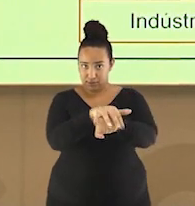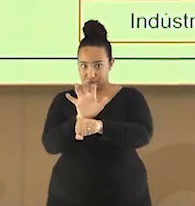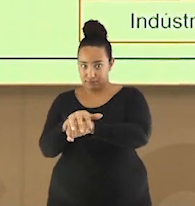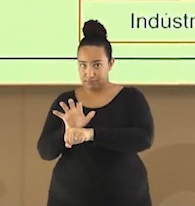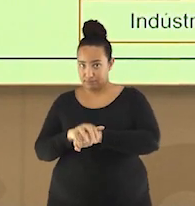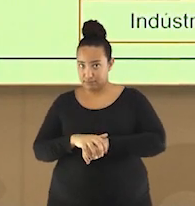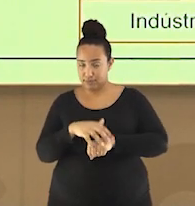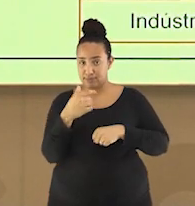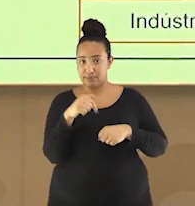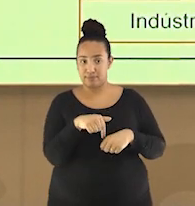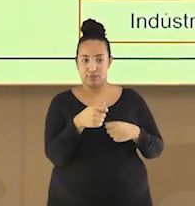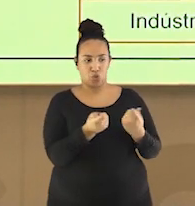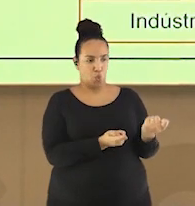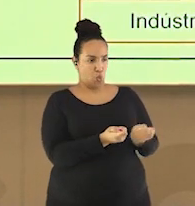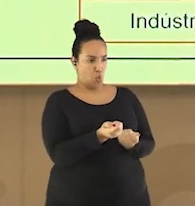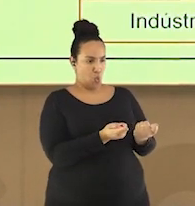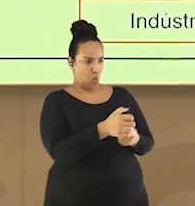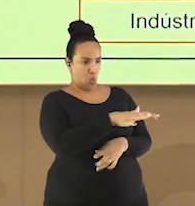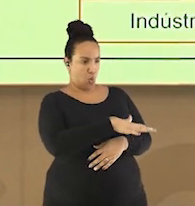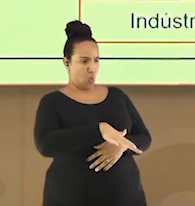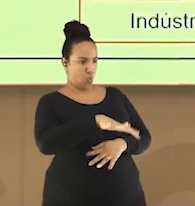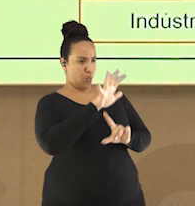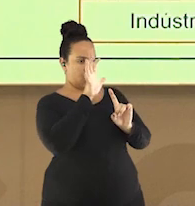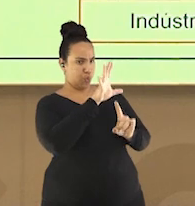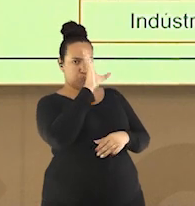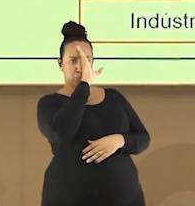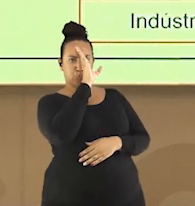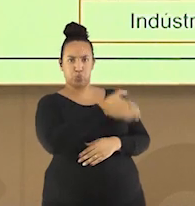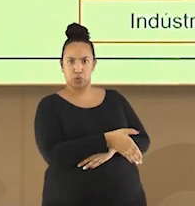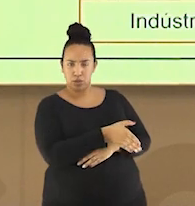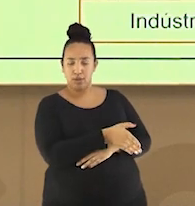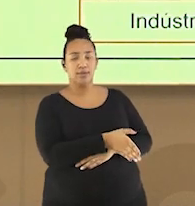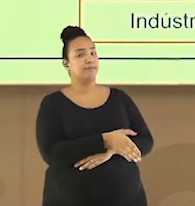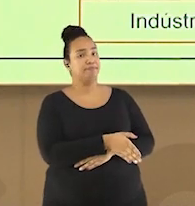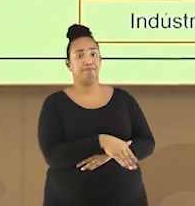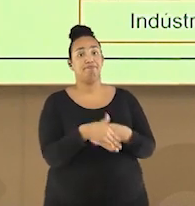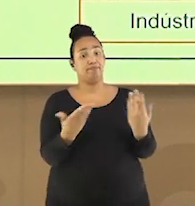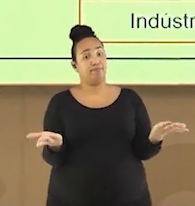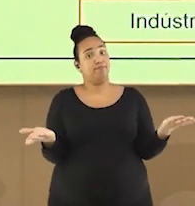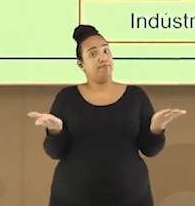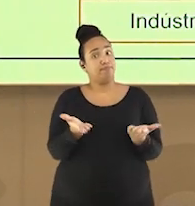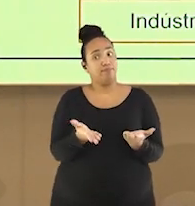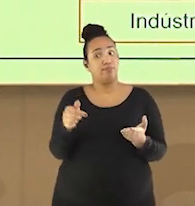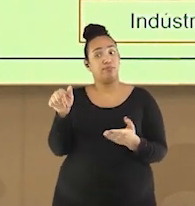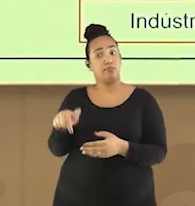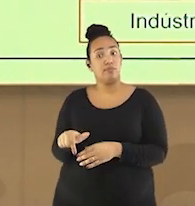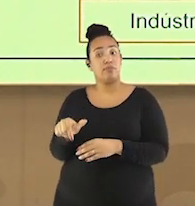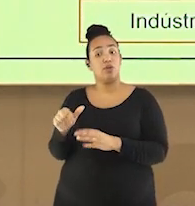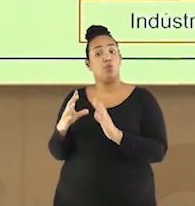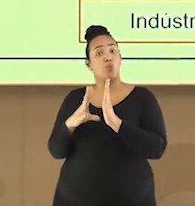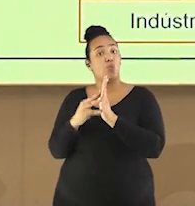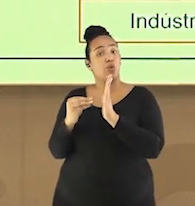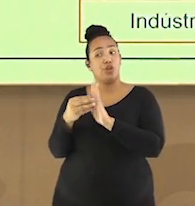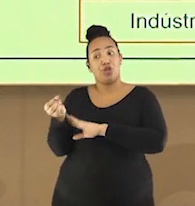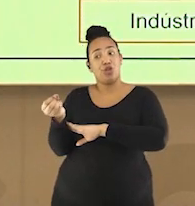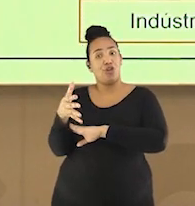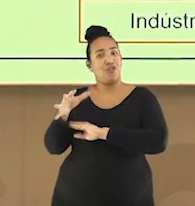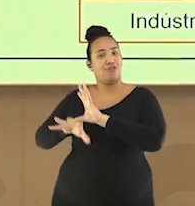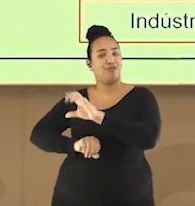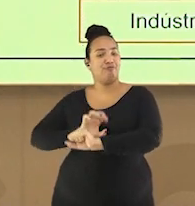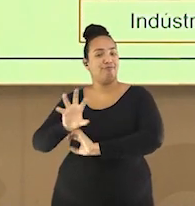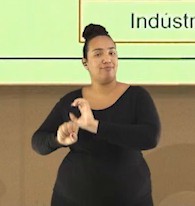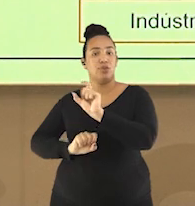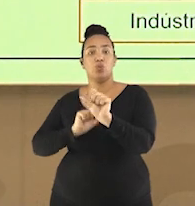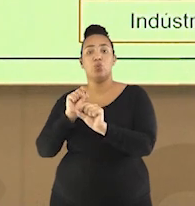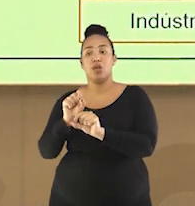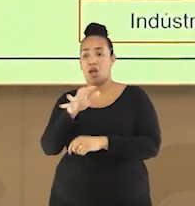exercer domínio sobre uma região influenciando diretamente seu povo, essa nova modalidade de exploração pretendia fazer